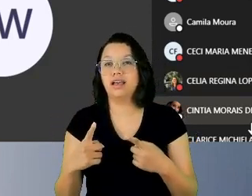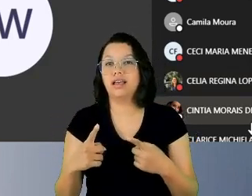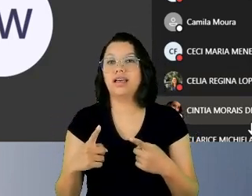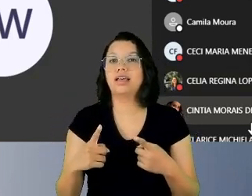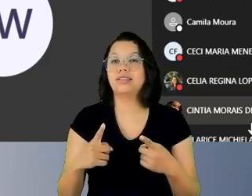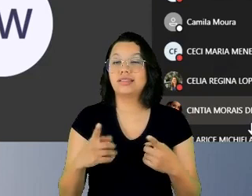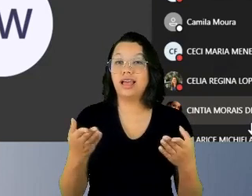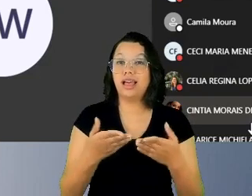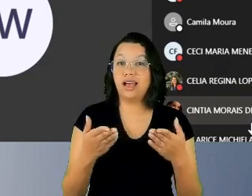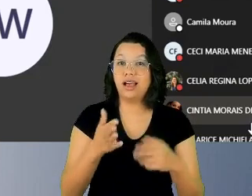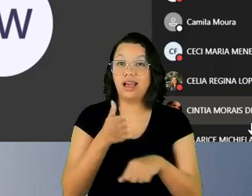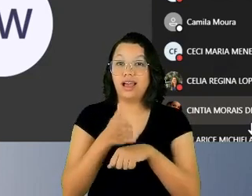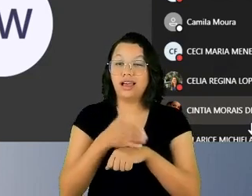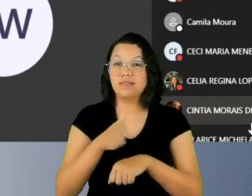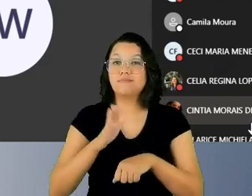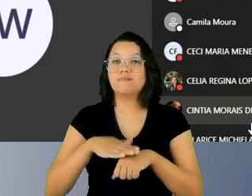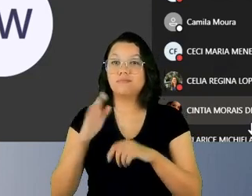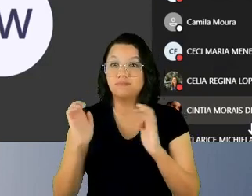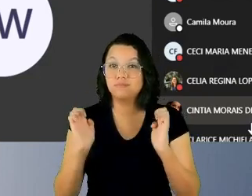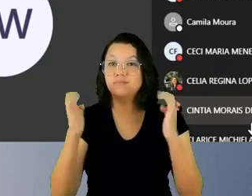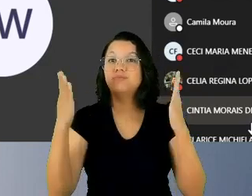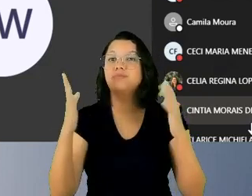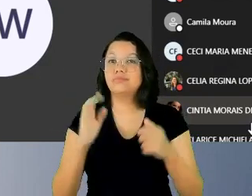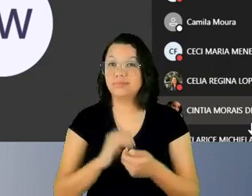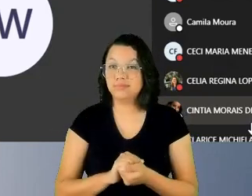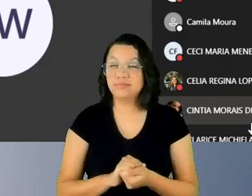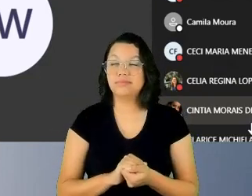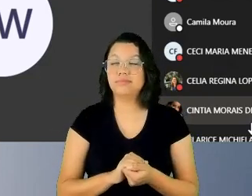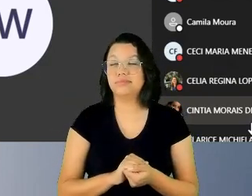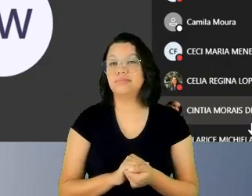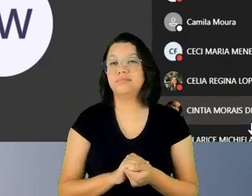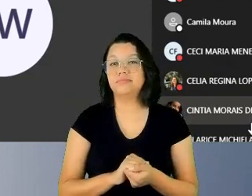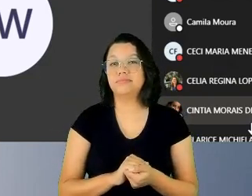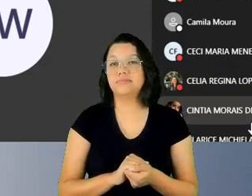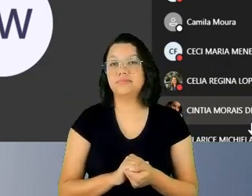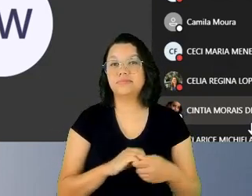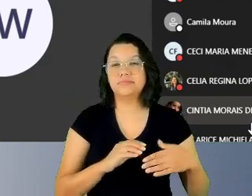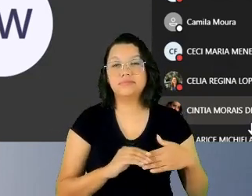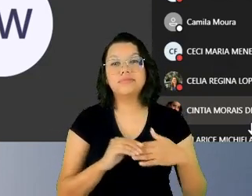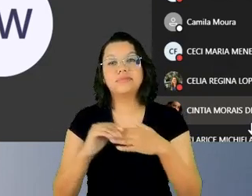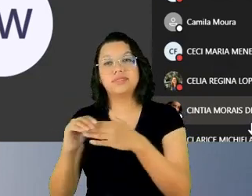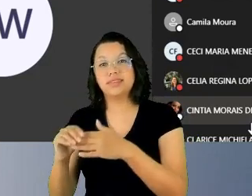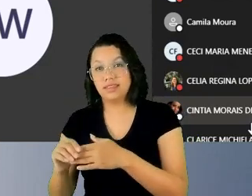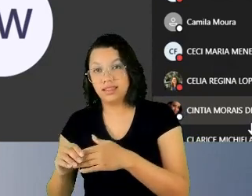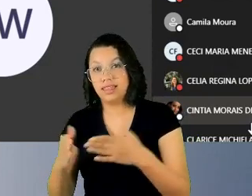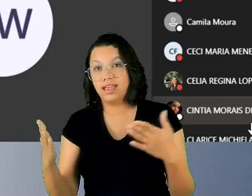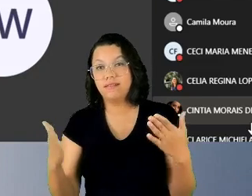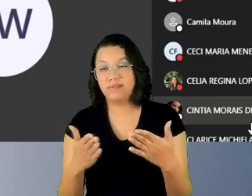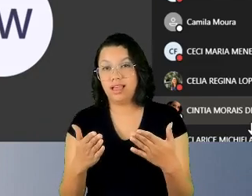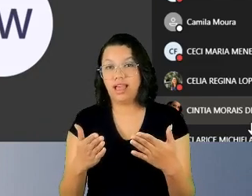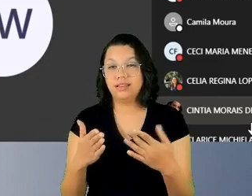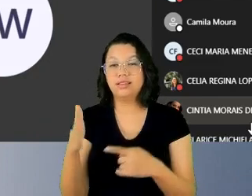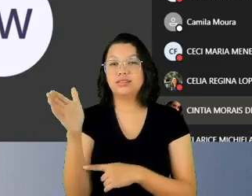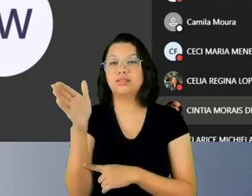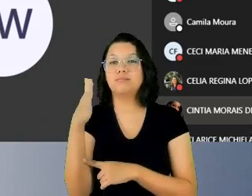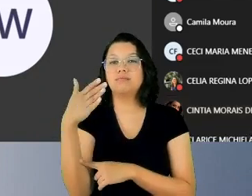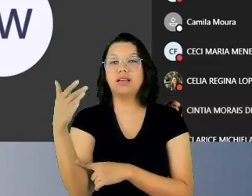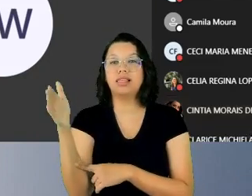bastante e que leva conosco essa bandeira. Então, eu já agradeço a